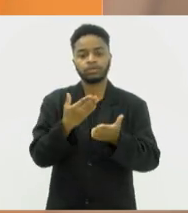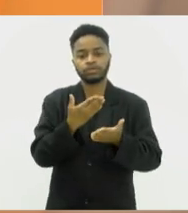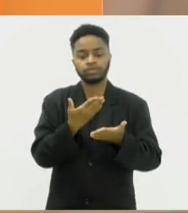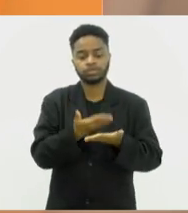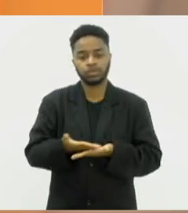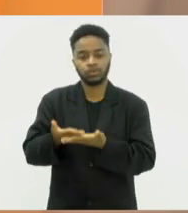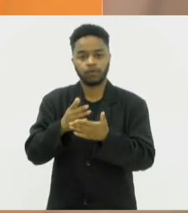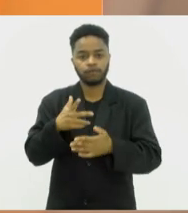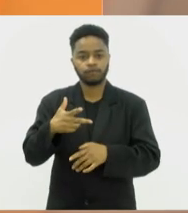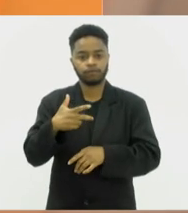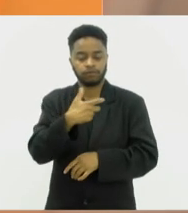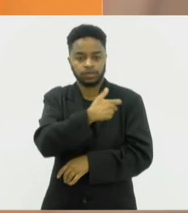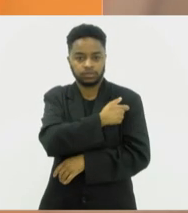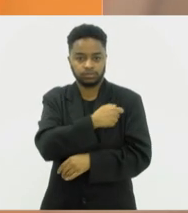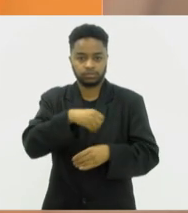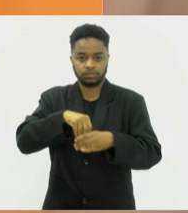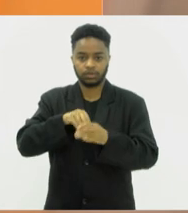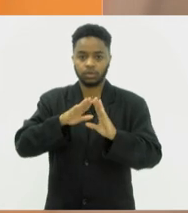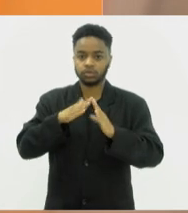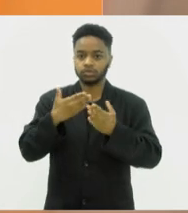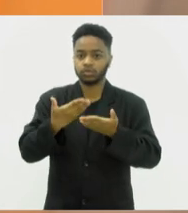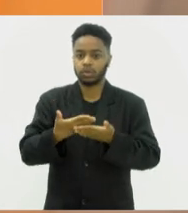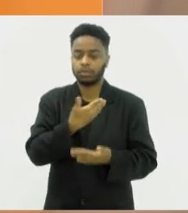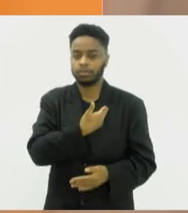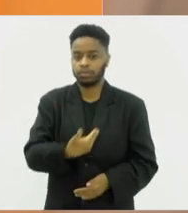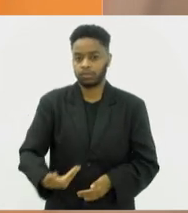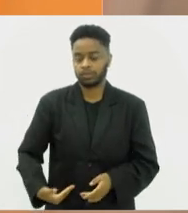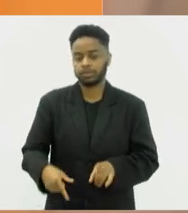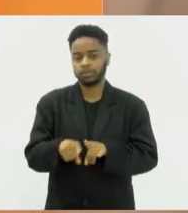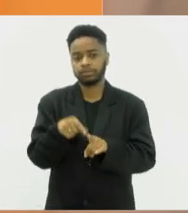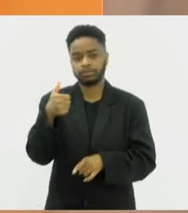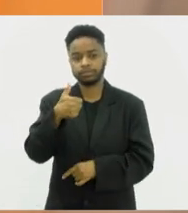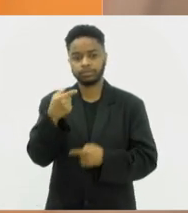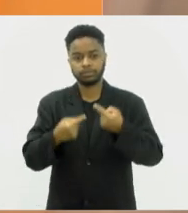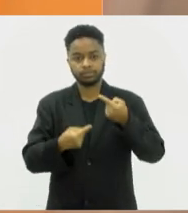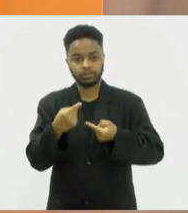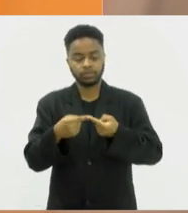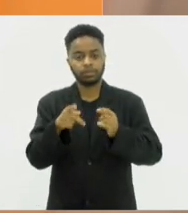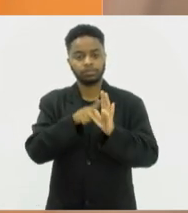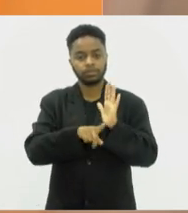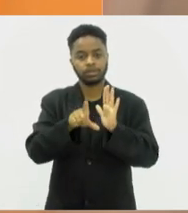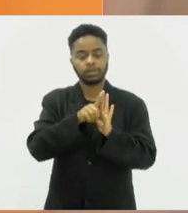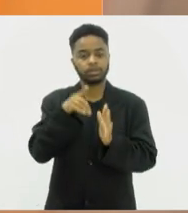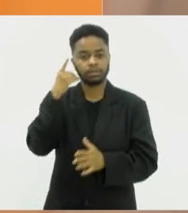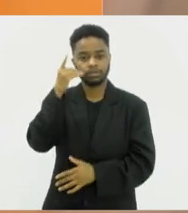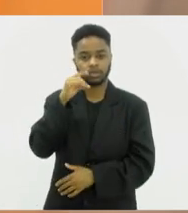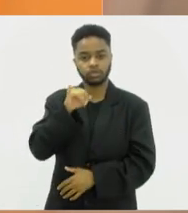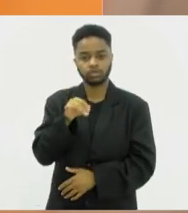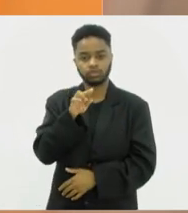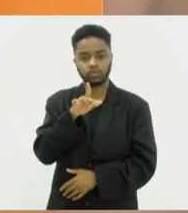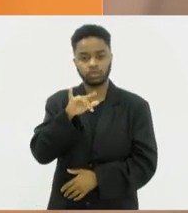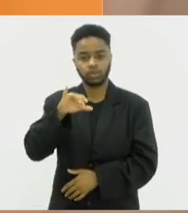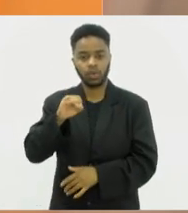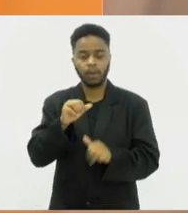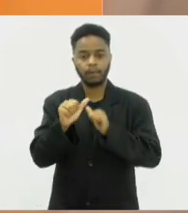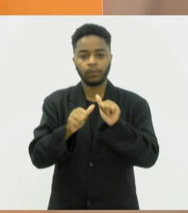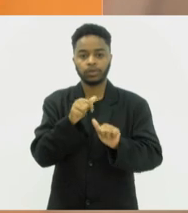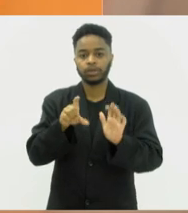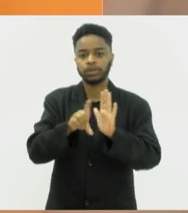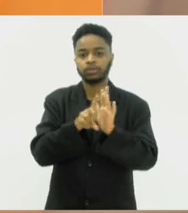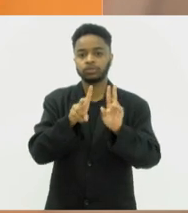escolas públicas. E também em primeira discussão, projeto do deputado Júlio Rocha, que altera a lei sobre a